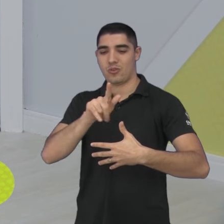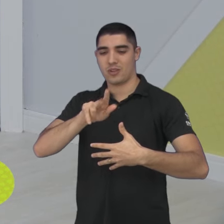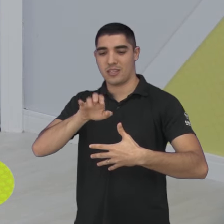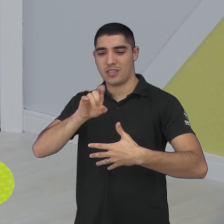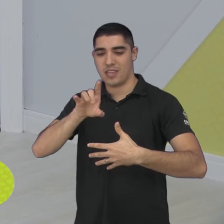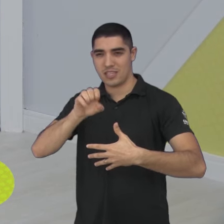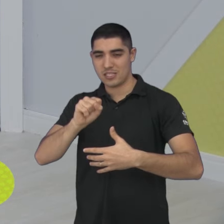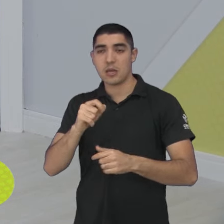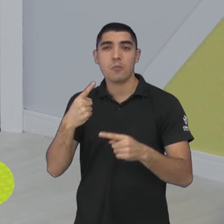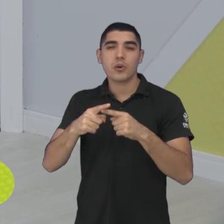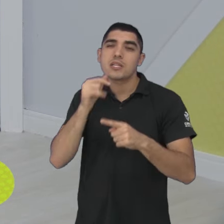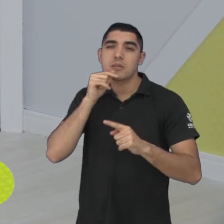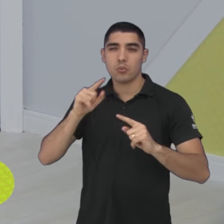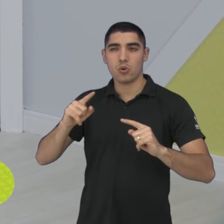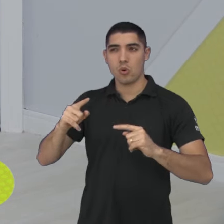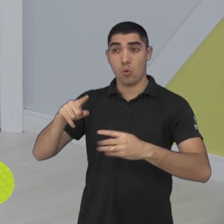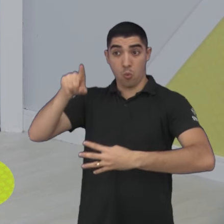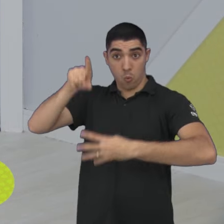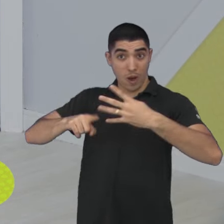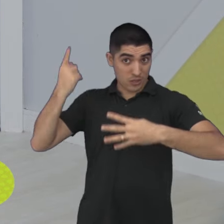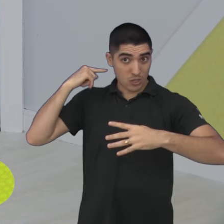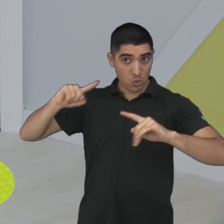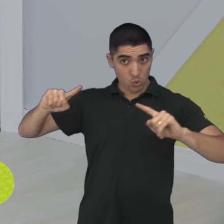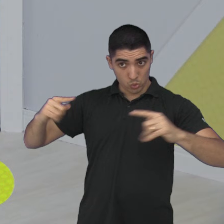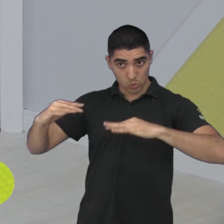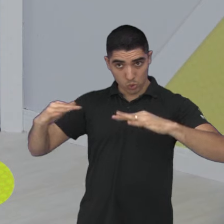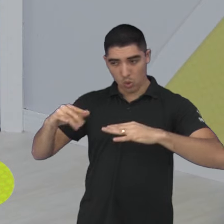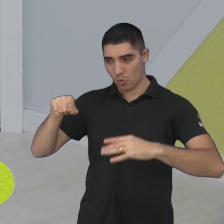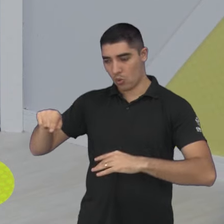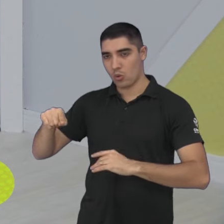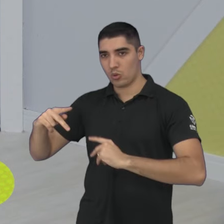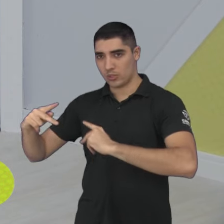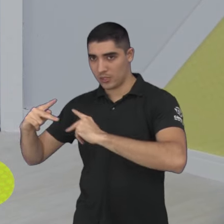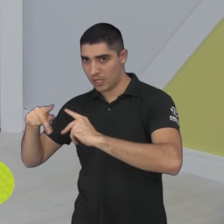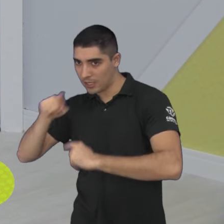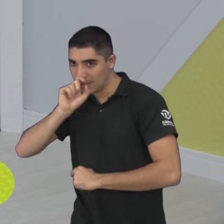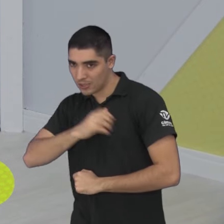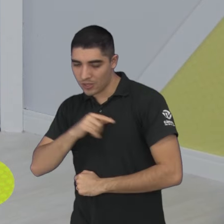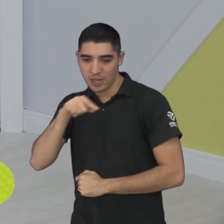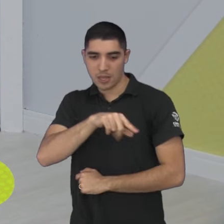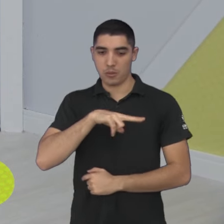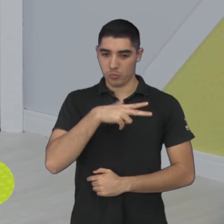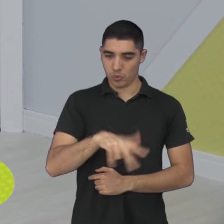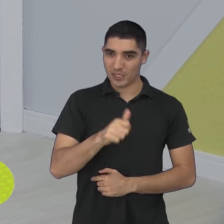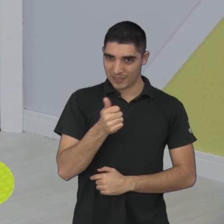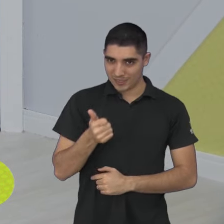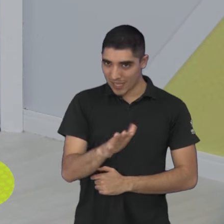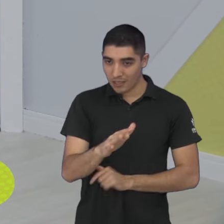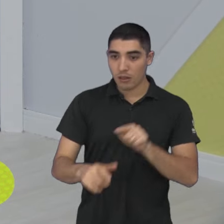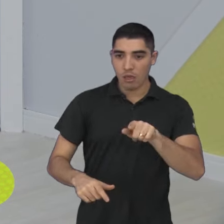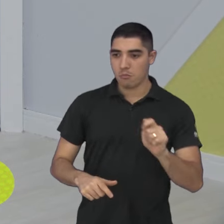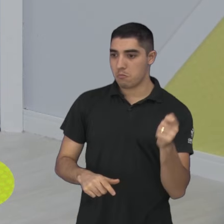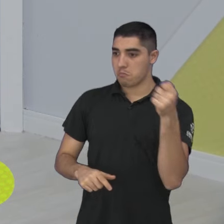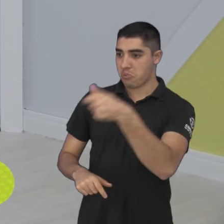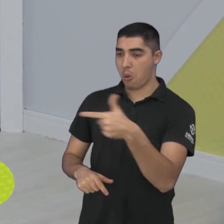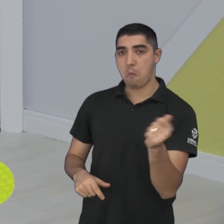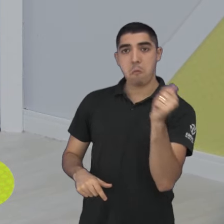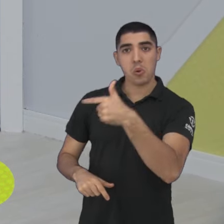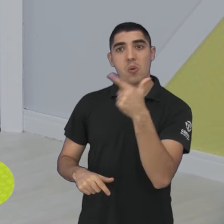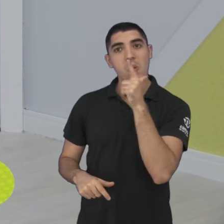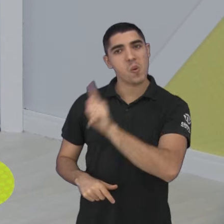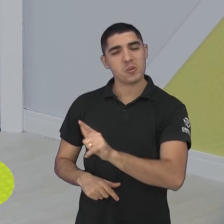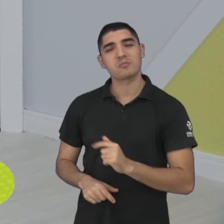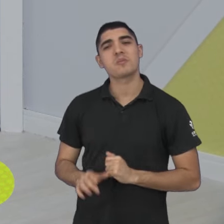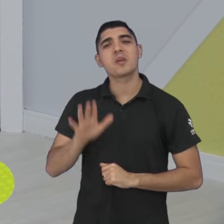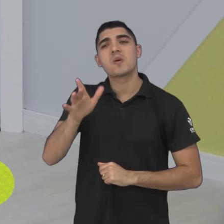entre São José e Portuguesa Santista, a Portuguesa Santista do Sérgio Guedes levou vantagem em cima do São José. O que você